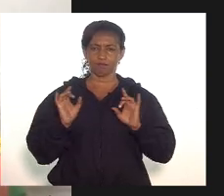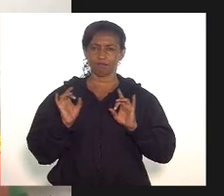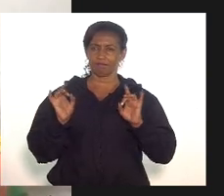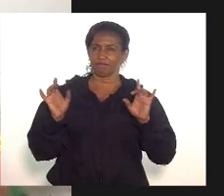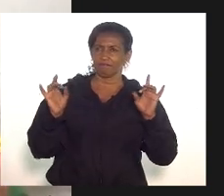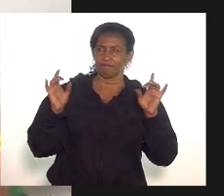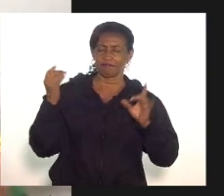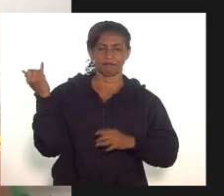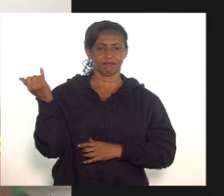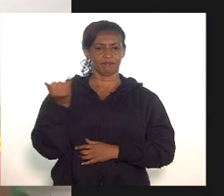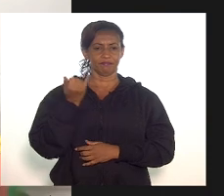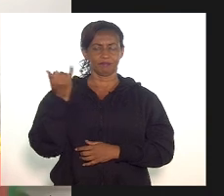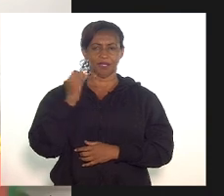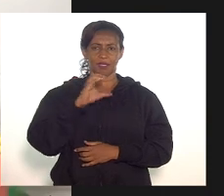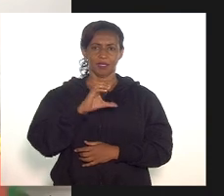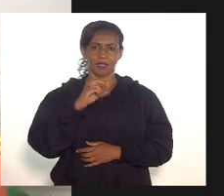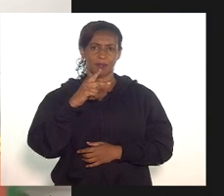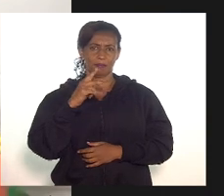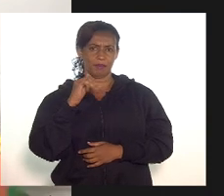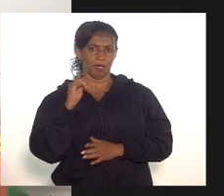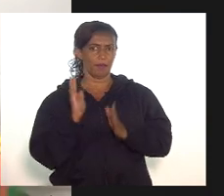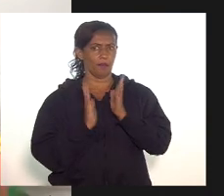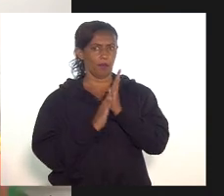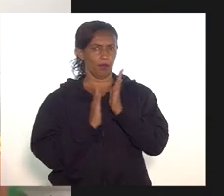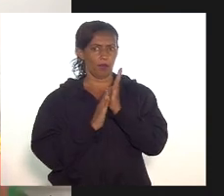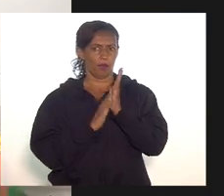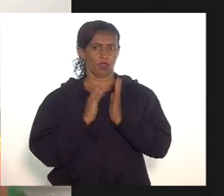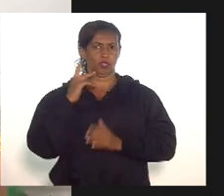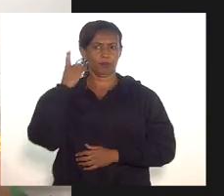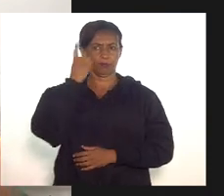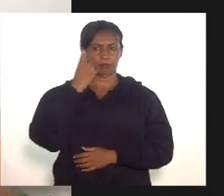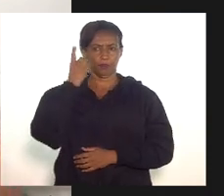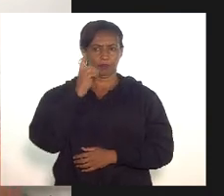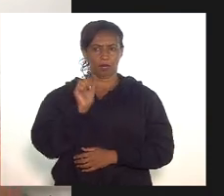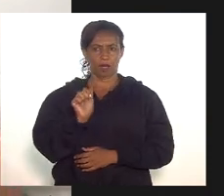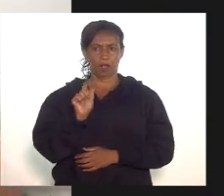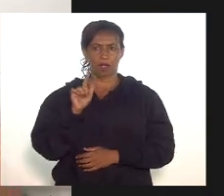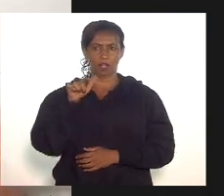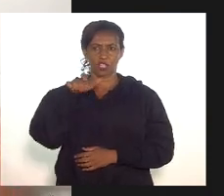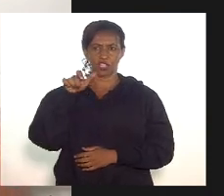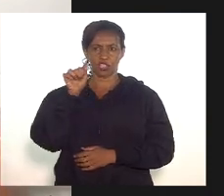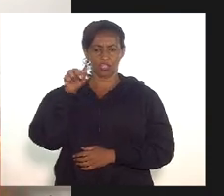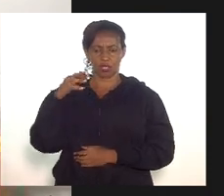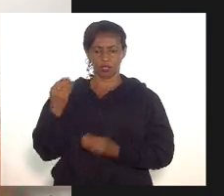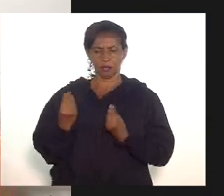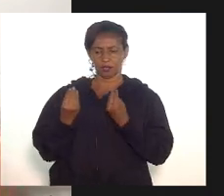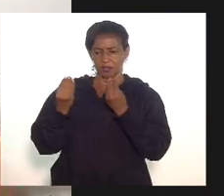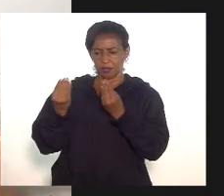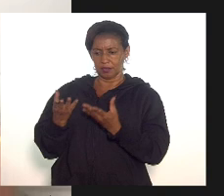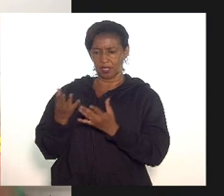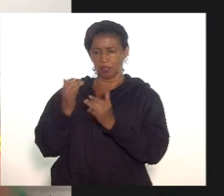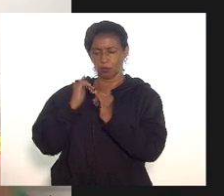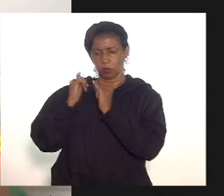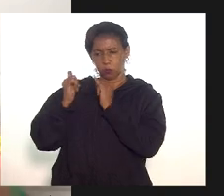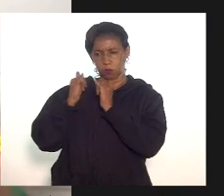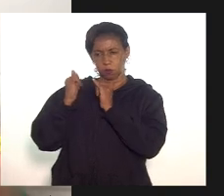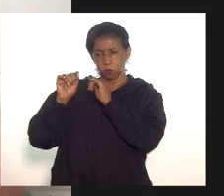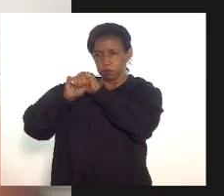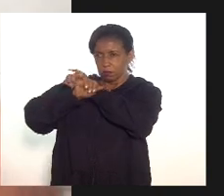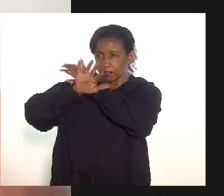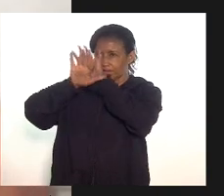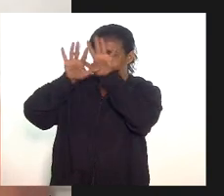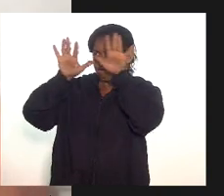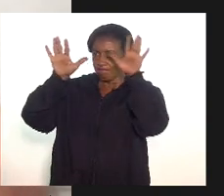que esta CPI proposta pelo deputado Alexandre Gnoploch traga à luz, inclusive, os